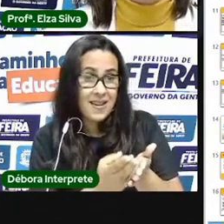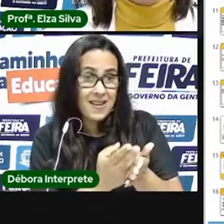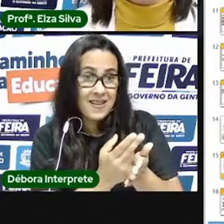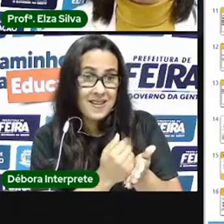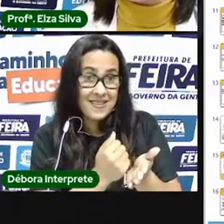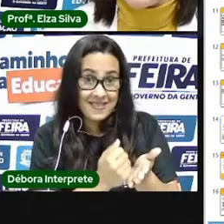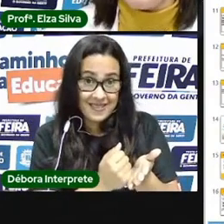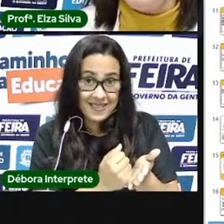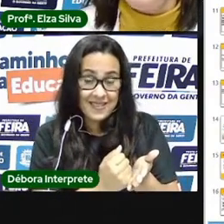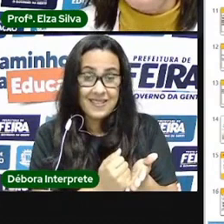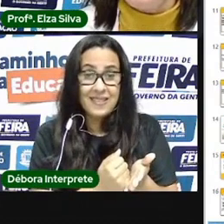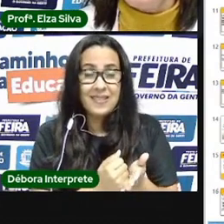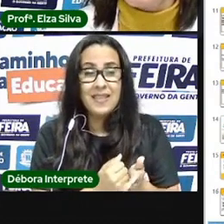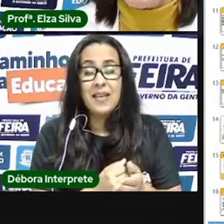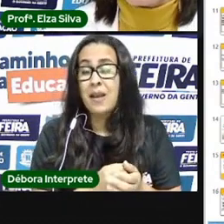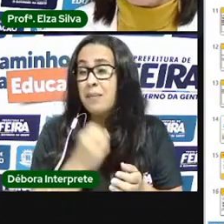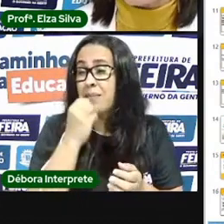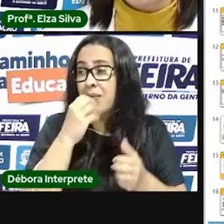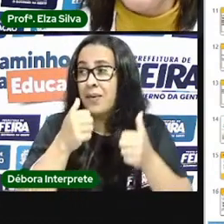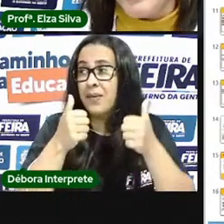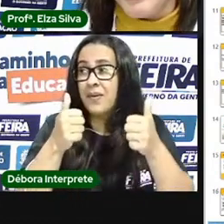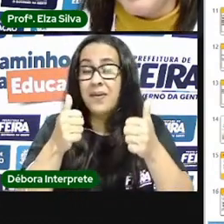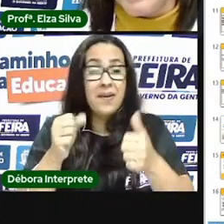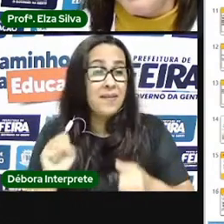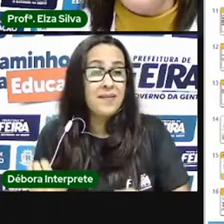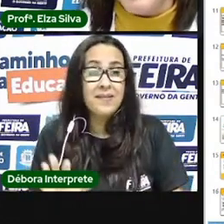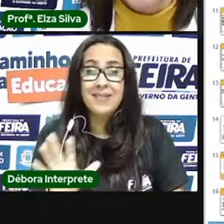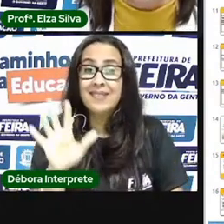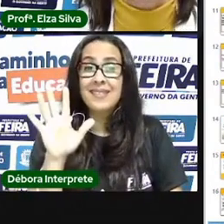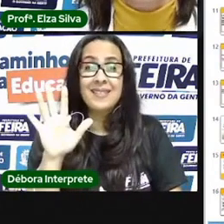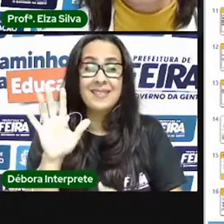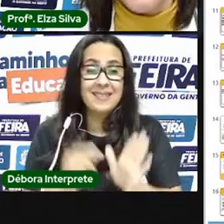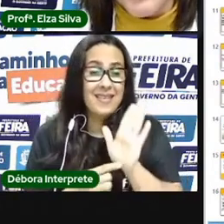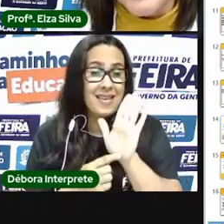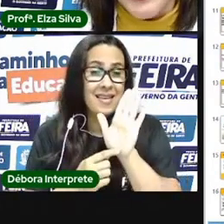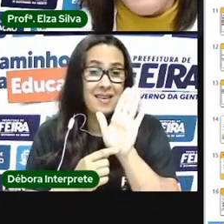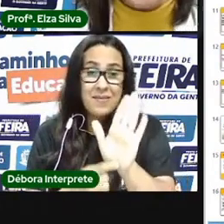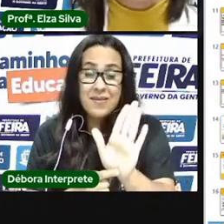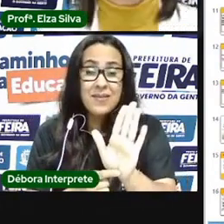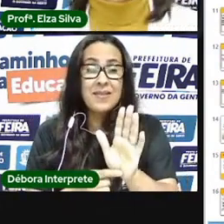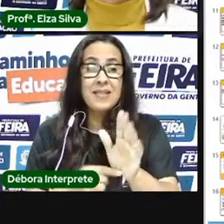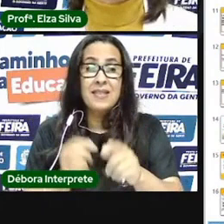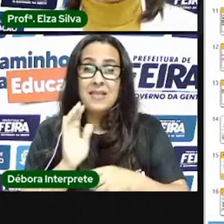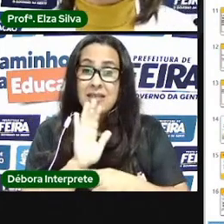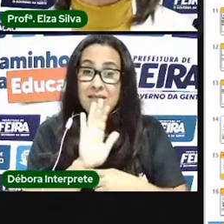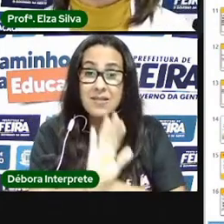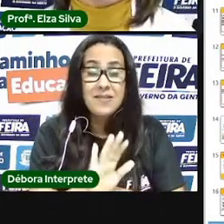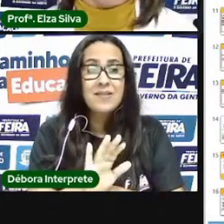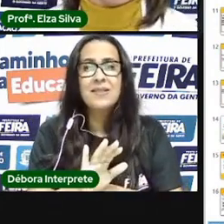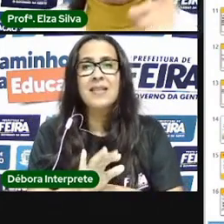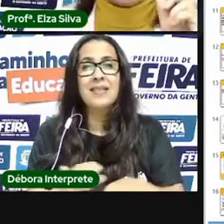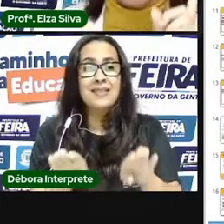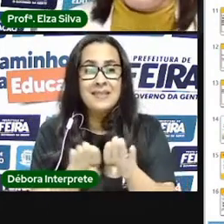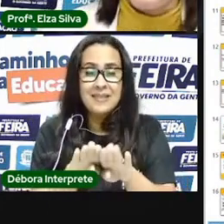faz a gente pensar sobre as situações do cotidiano sobre as pessoas mas também nos diverte